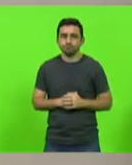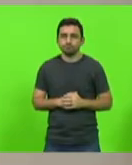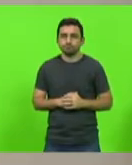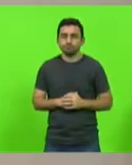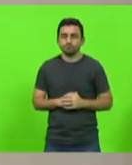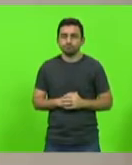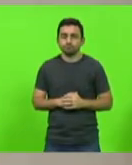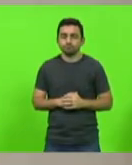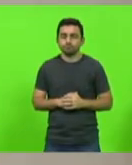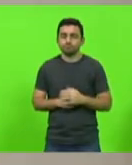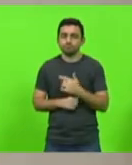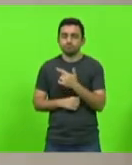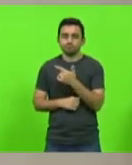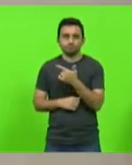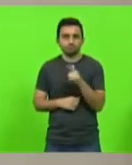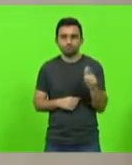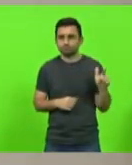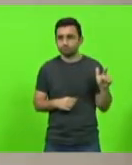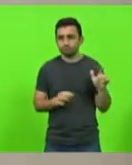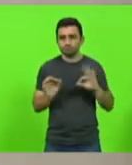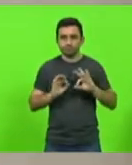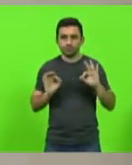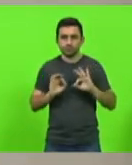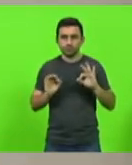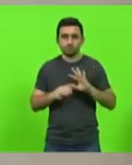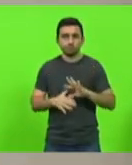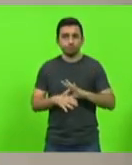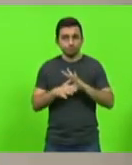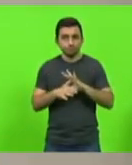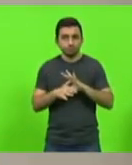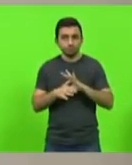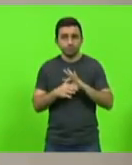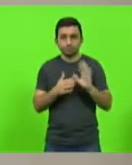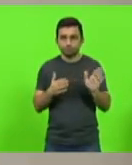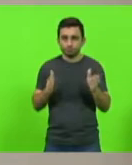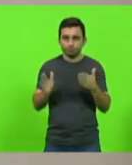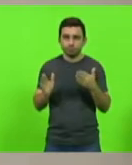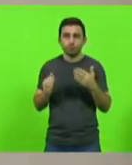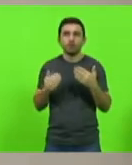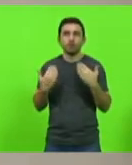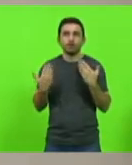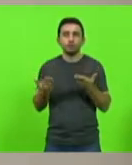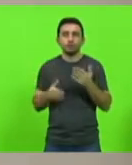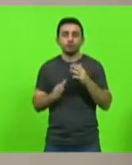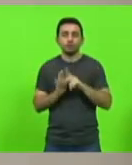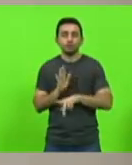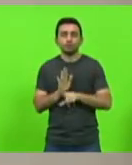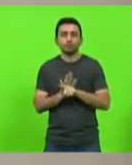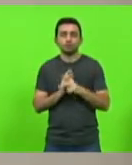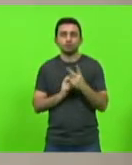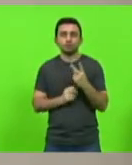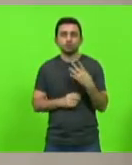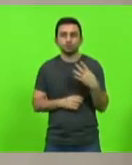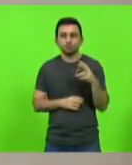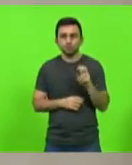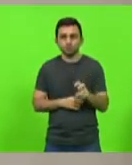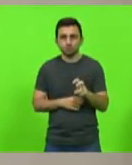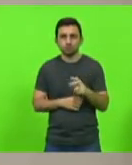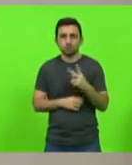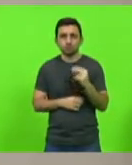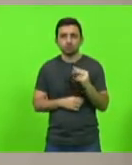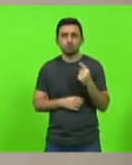Não havendo nenhuma objeção dos senhores líderes, passamos à discussão e votação do projeto de lei 245.9 de 2021,